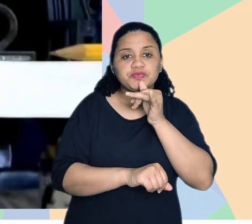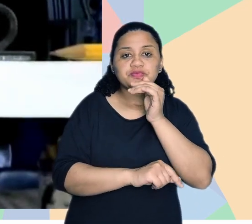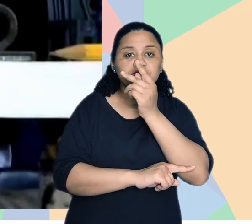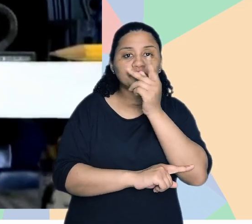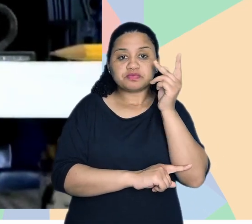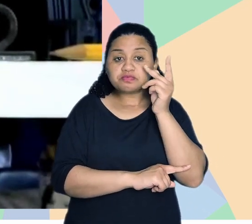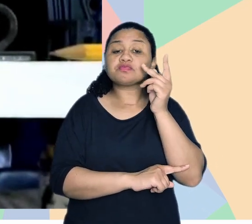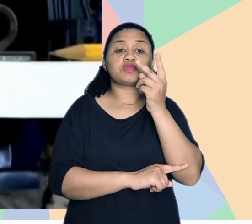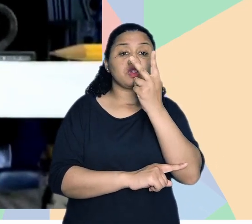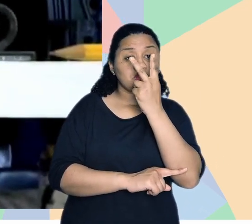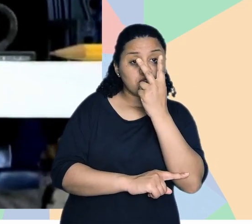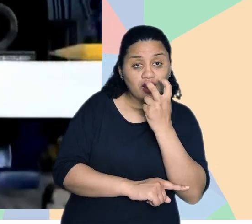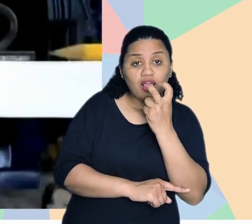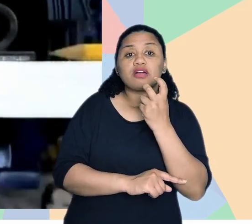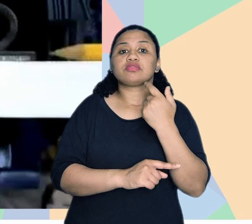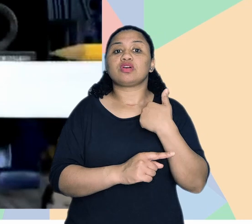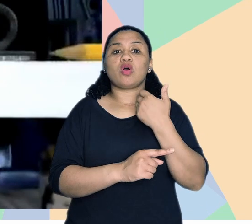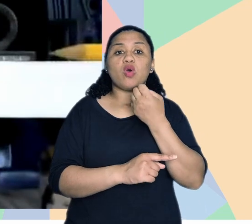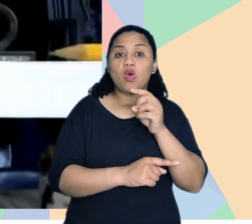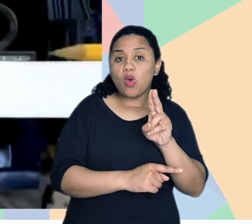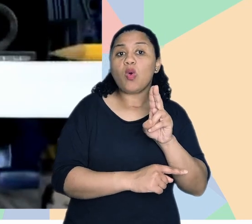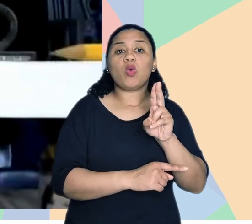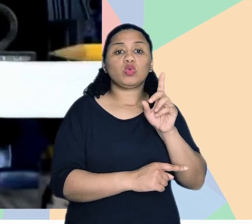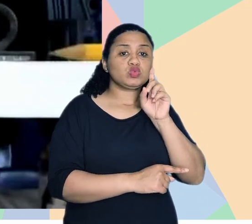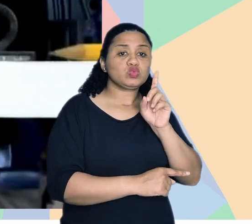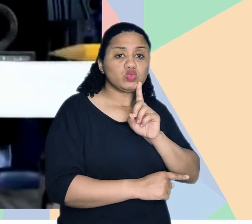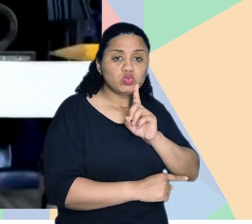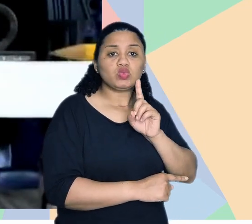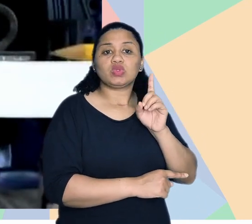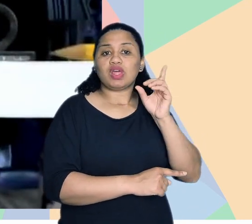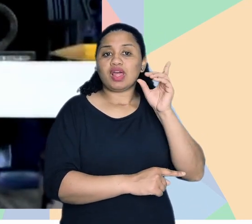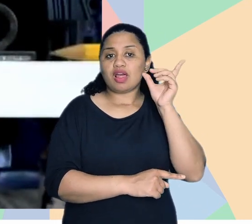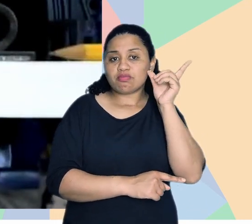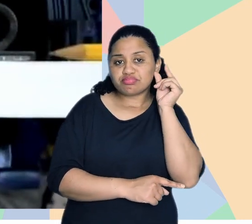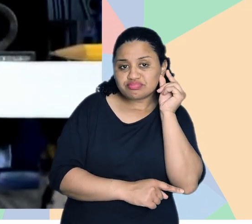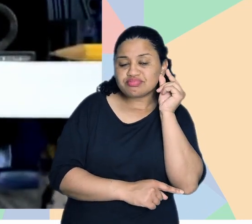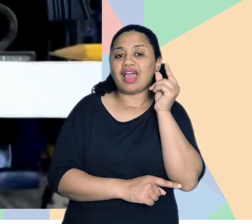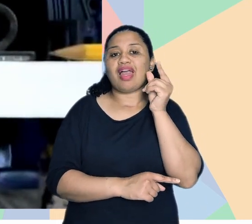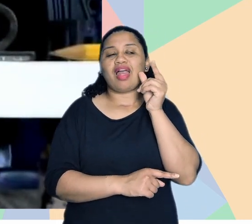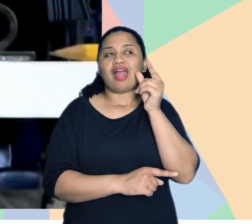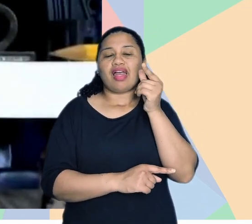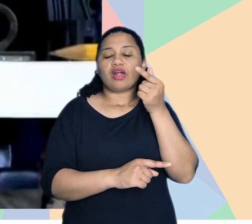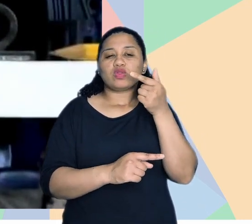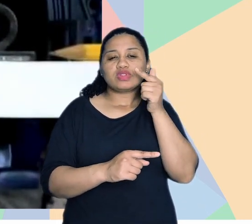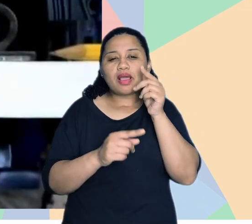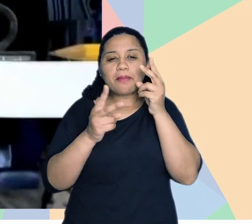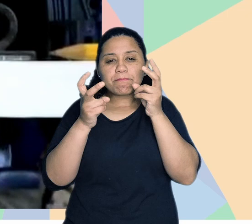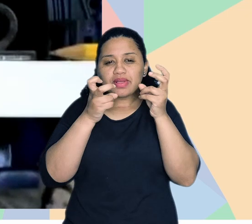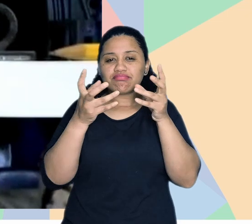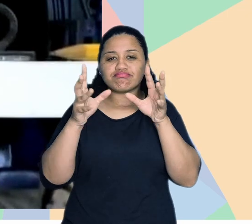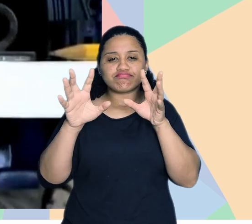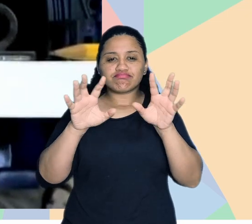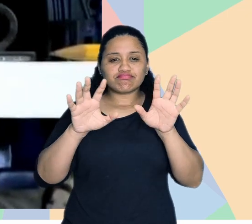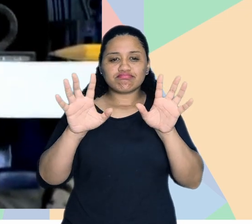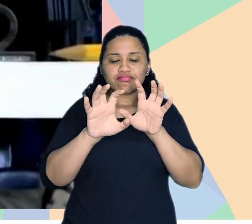por exemplo, com deficiência visual ou deficiência auditiva, pessoas com redução de reflexo, né? Entre